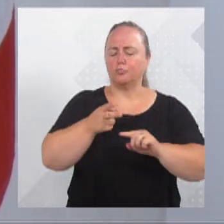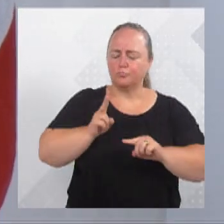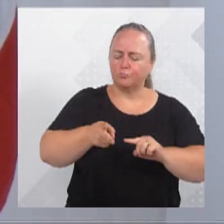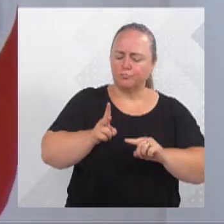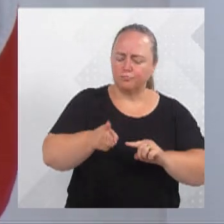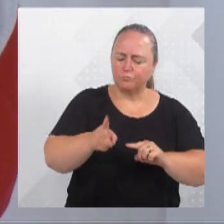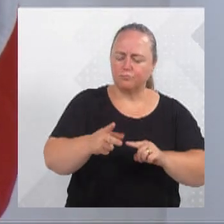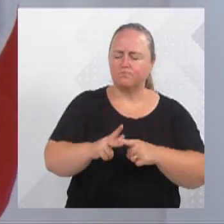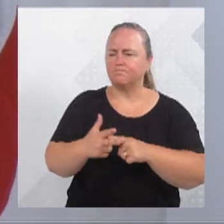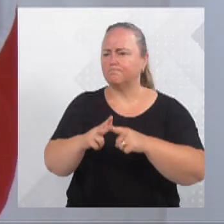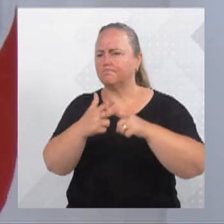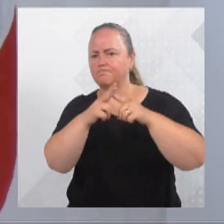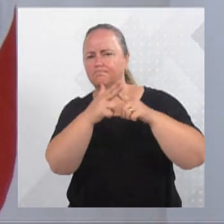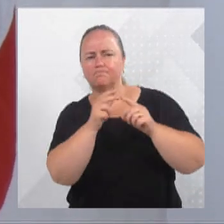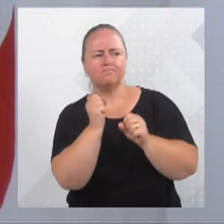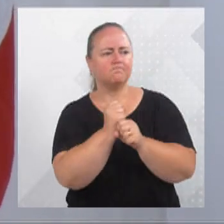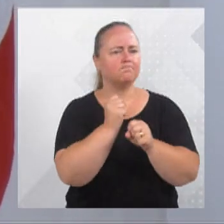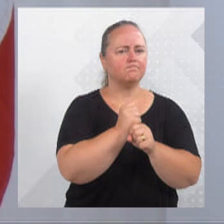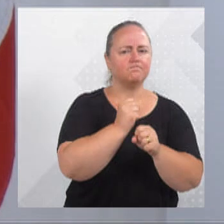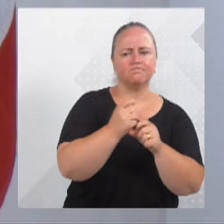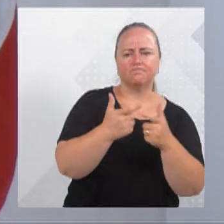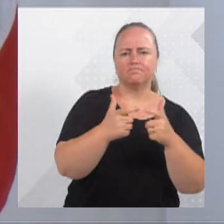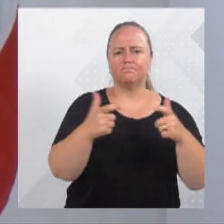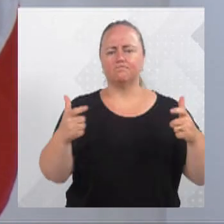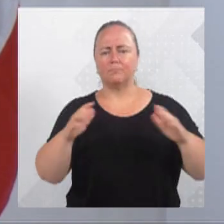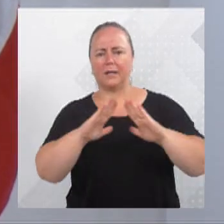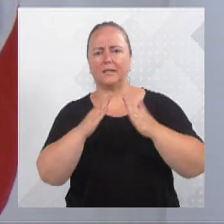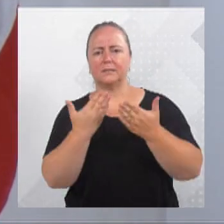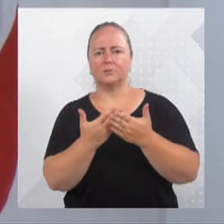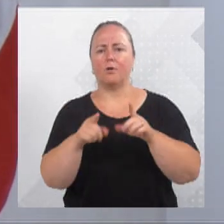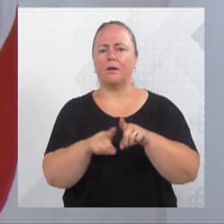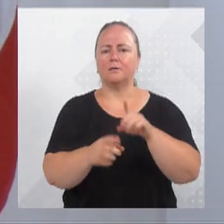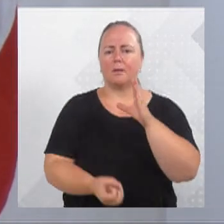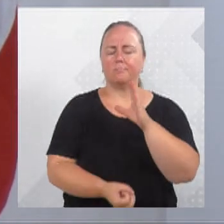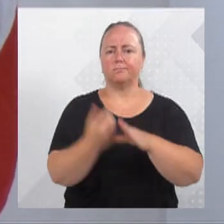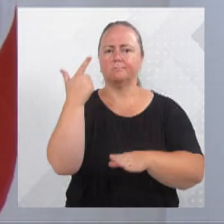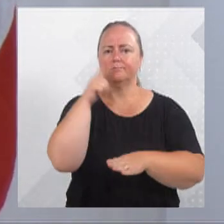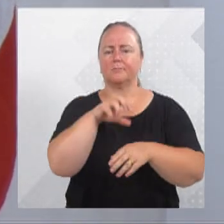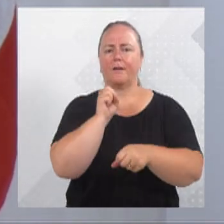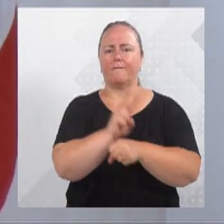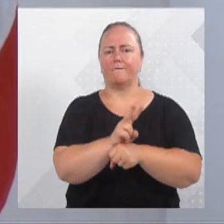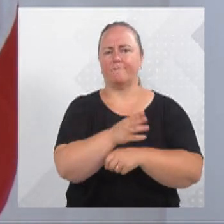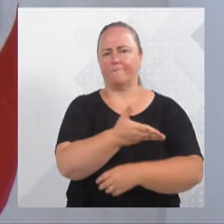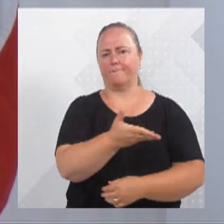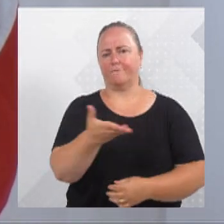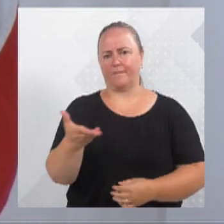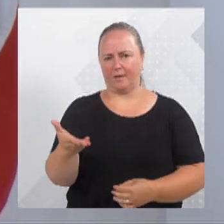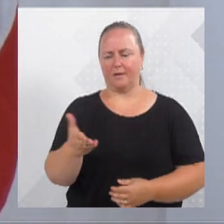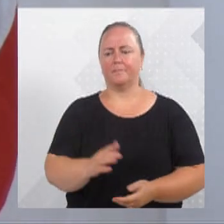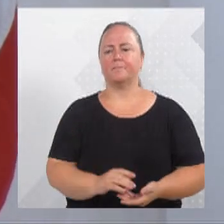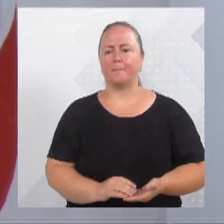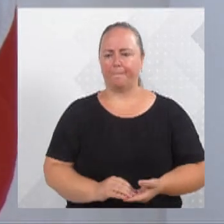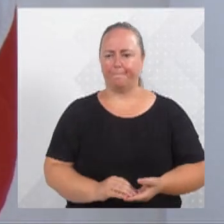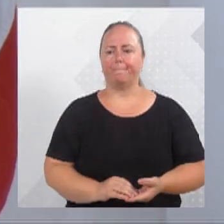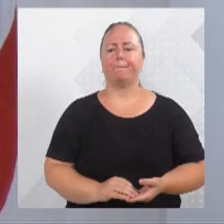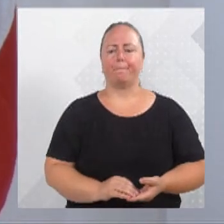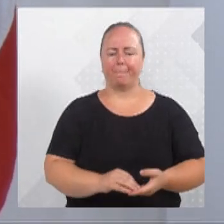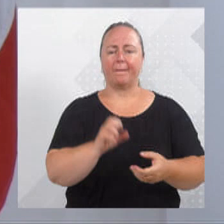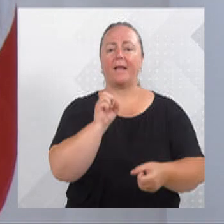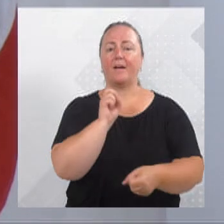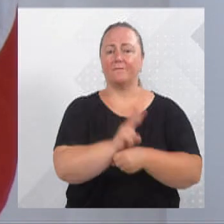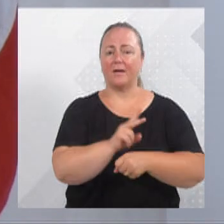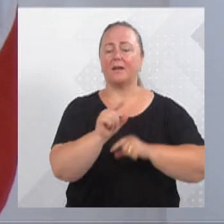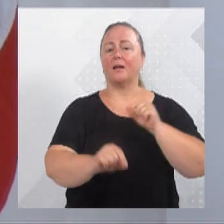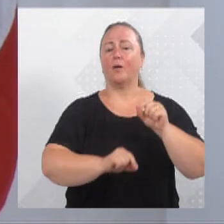reformando escolas, ampliando escolas e criando vagas. Vagas essas, e aqui eu faço questão de dizer, vagas essas